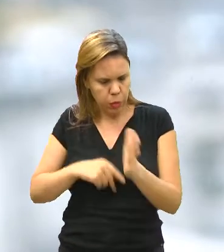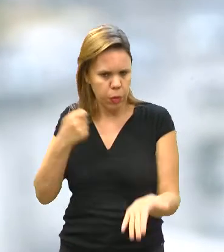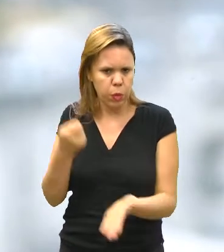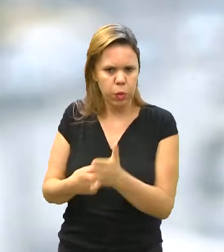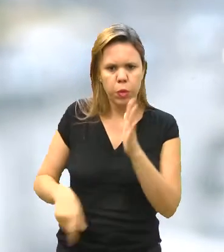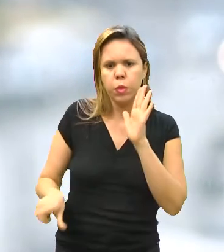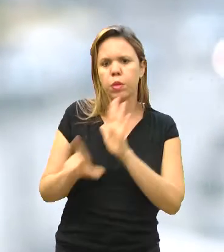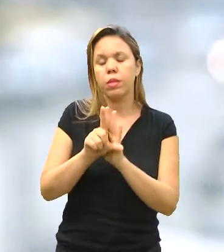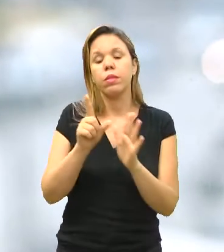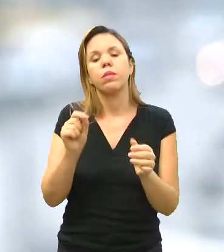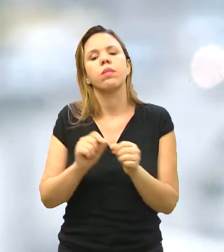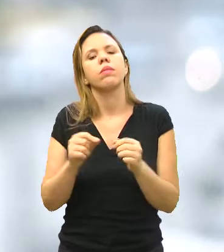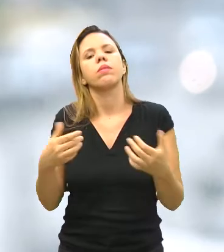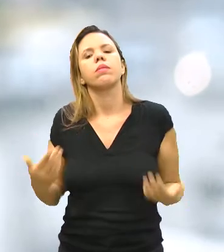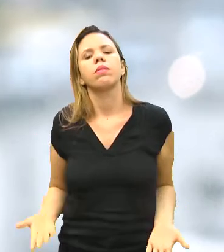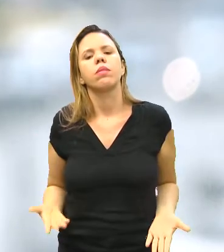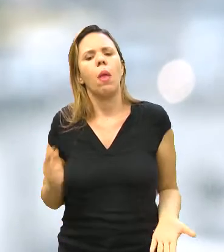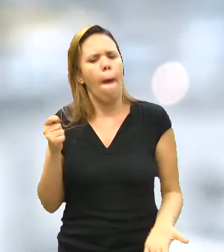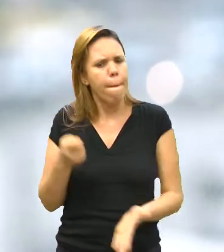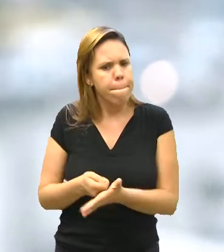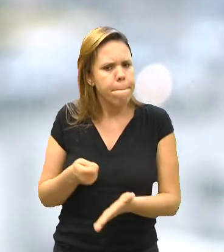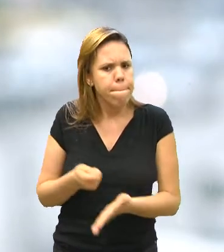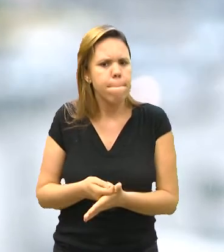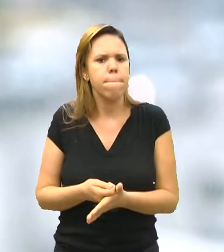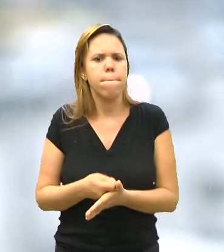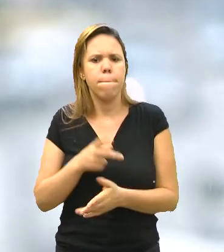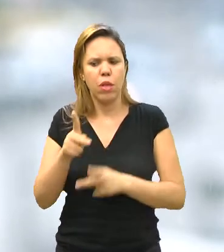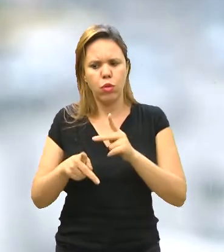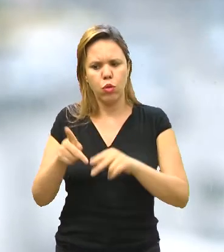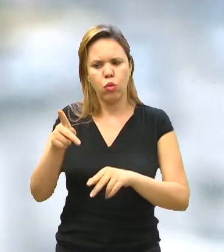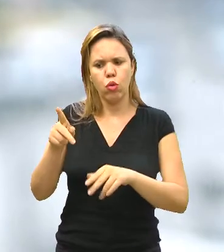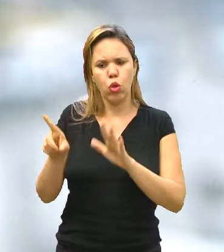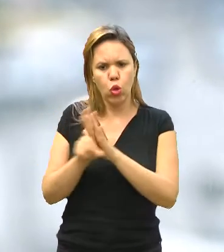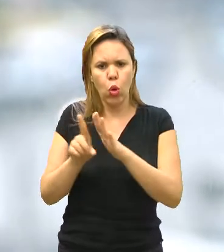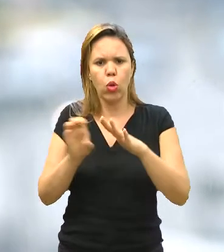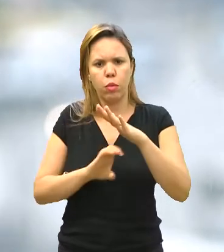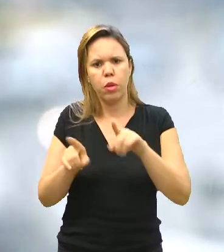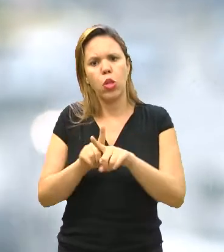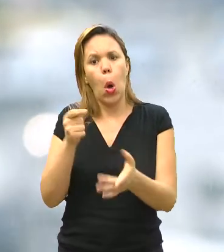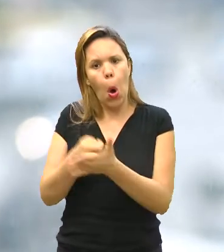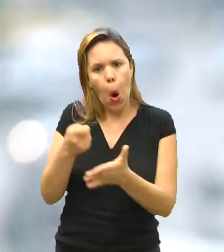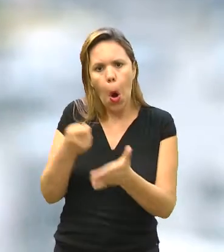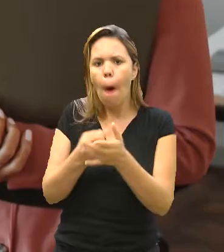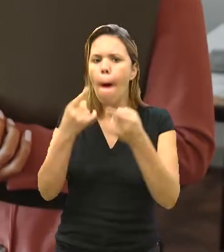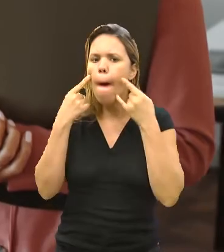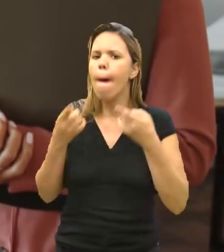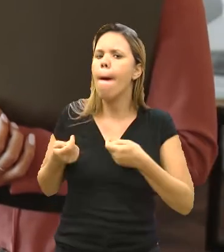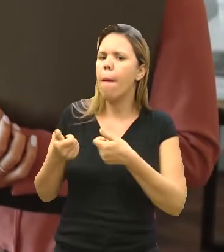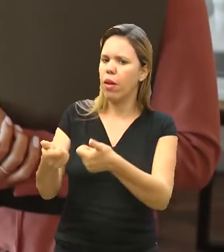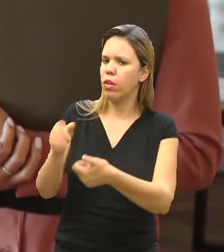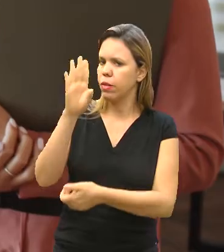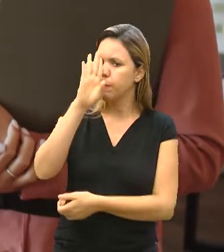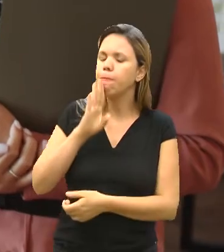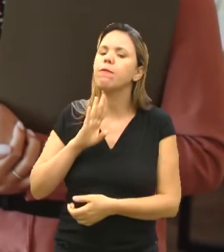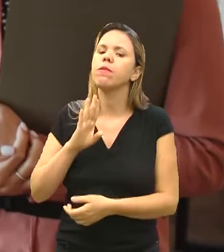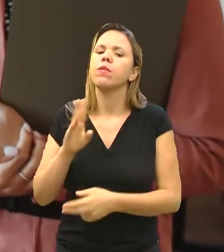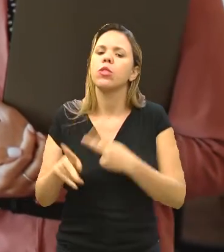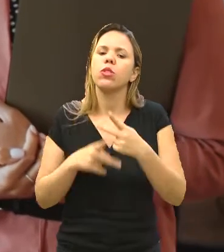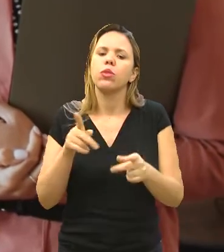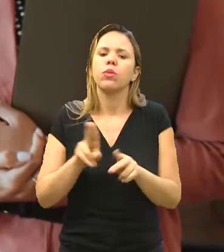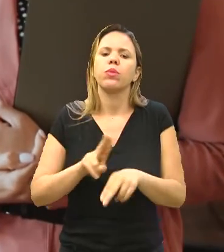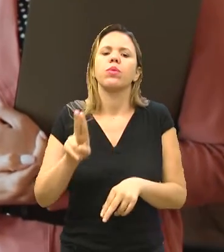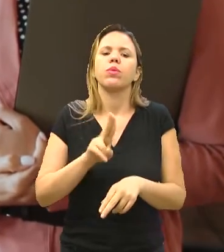uma regra, uma lei que pudesse impor ao empregador essa obrigatoriedade de fornecer essas máscaras